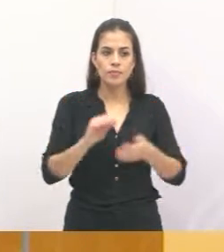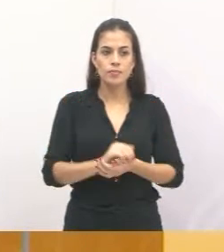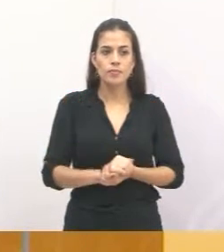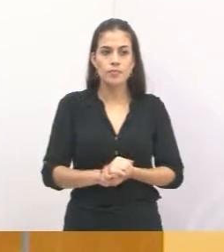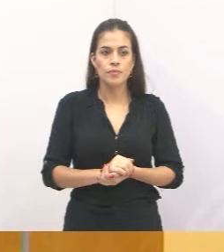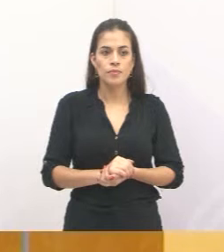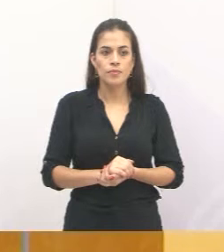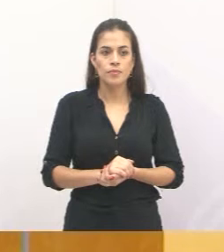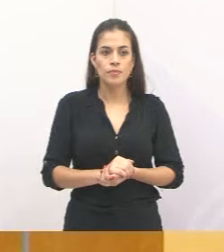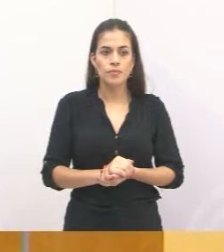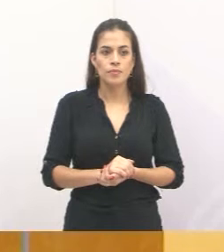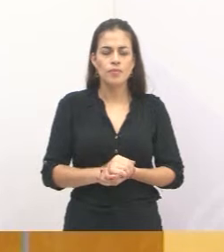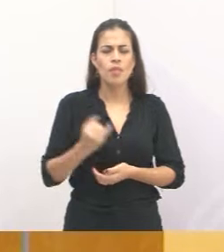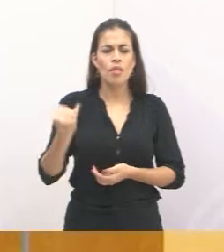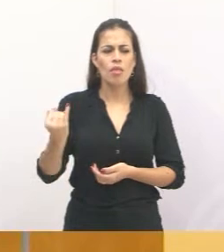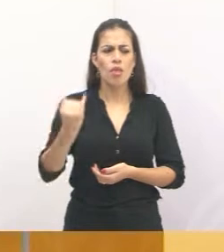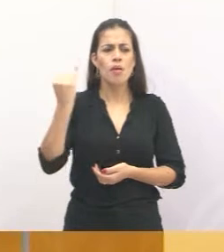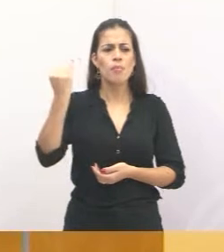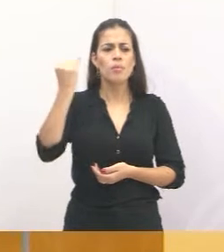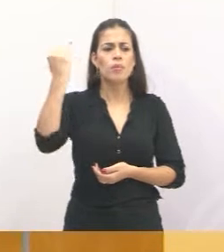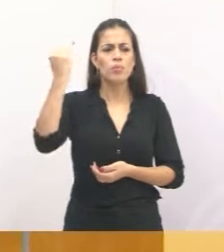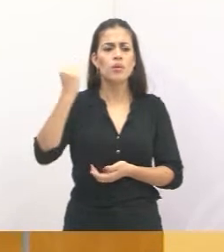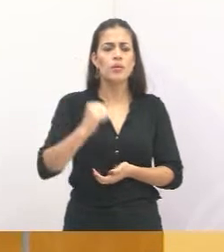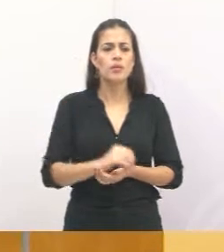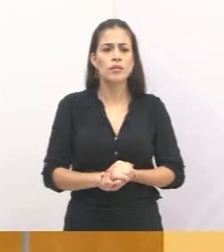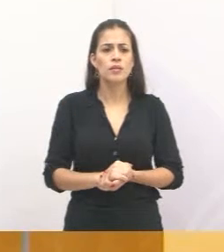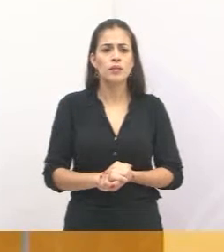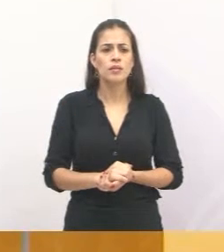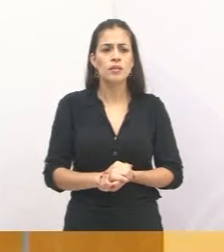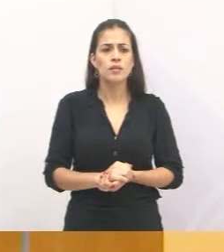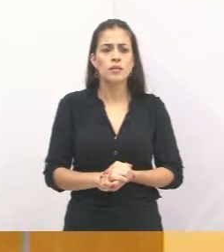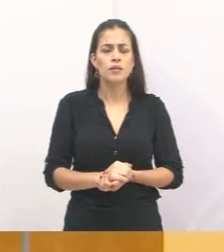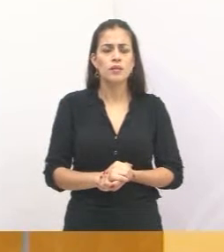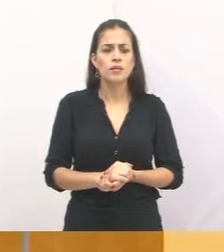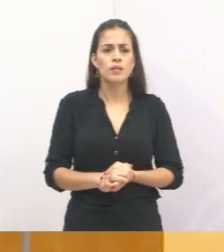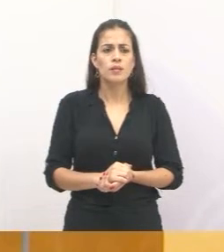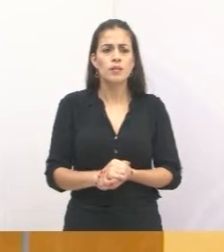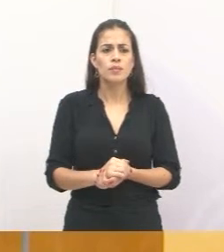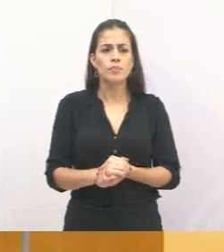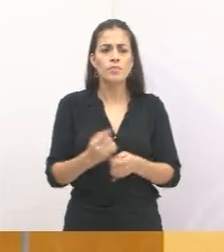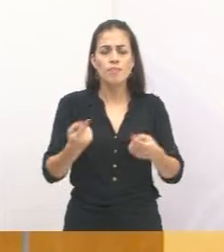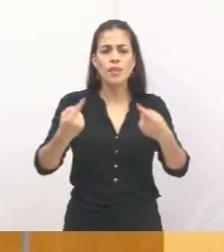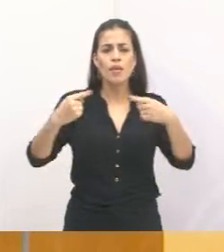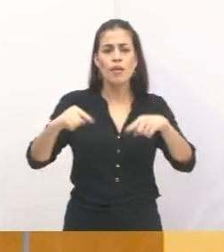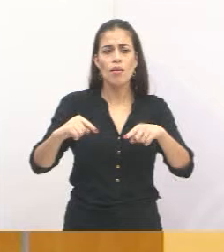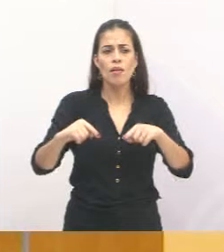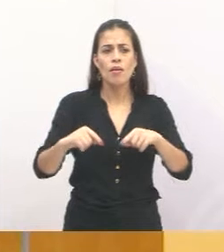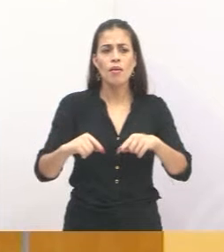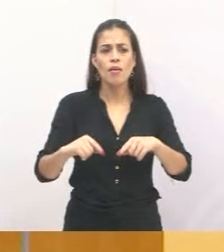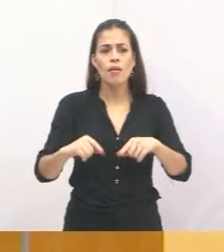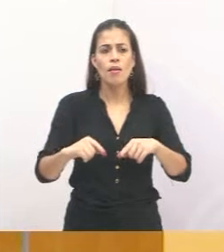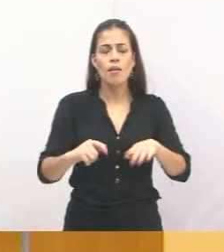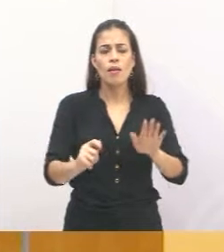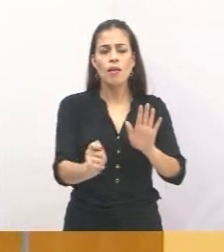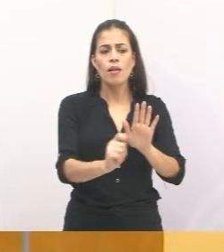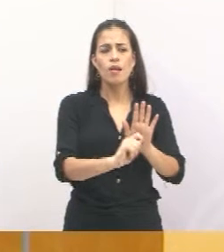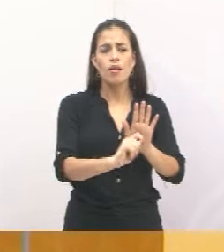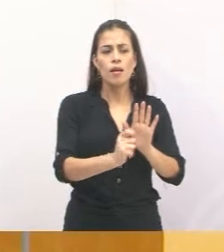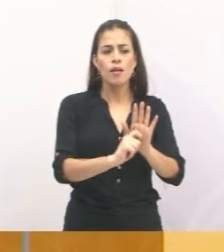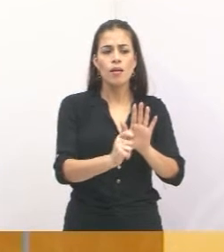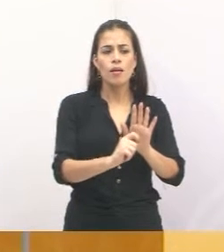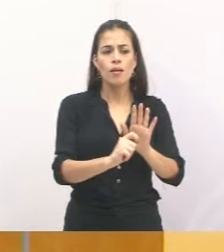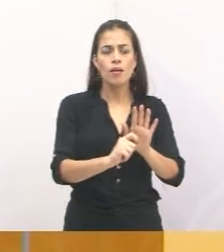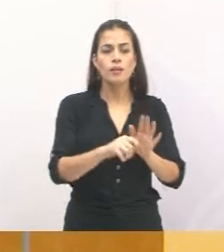da importância do combate às drogas na cidade de Jacareí.